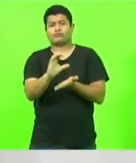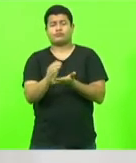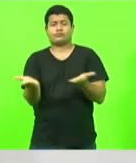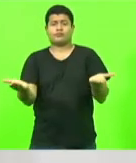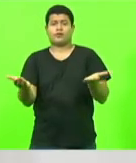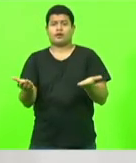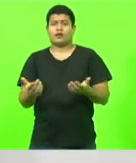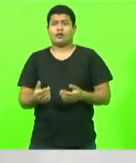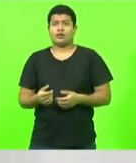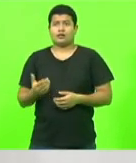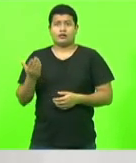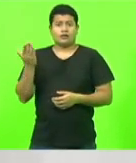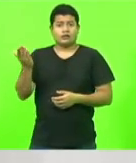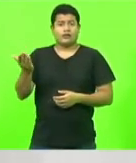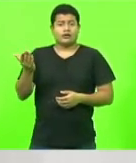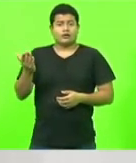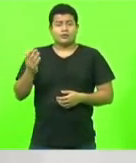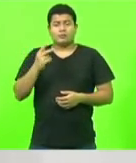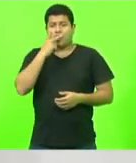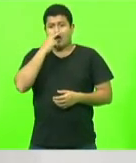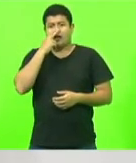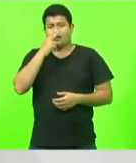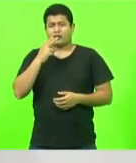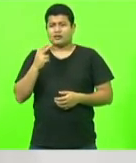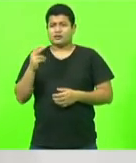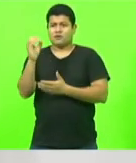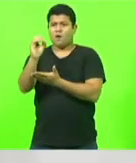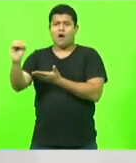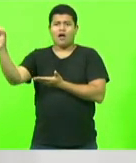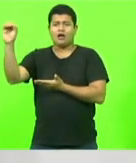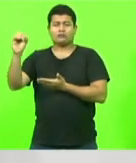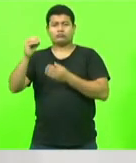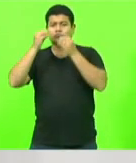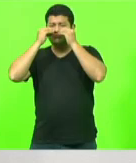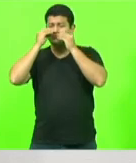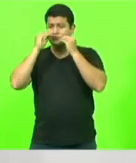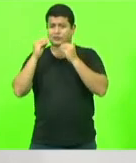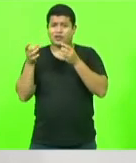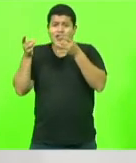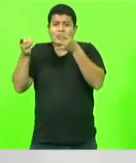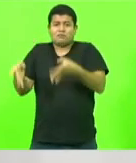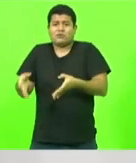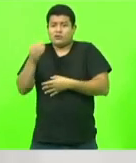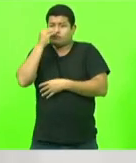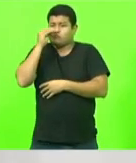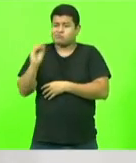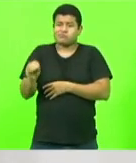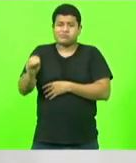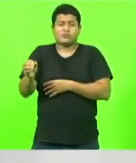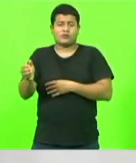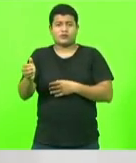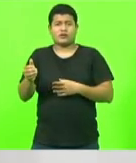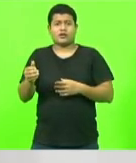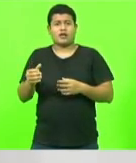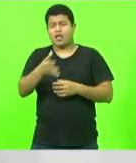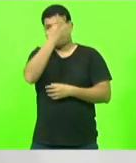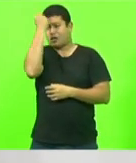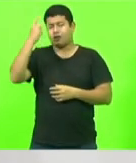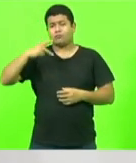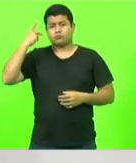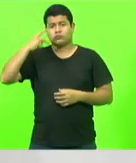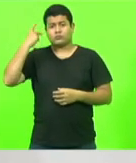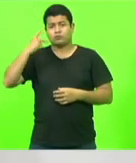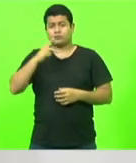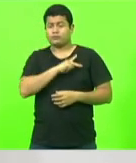que históricamente fomos abandonados, esquecidos pelas políticas públicas do governo do Estado de Santa Catarina. e que ainda